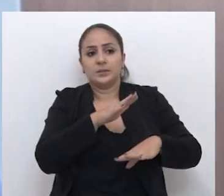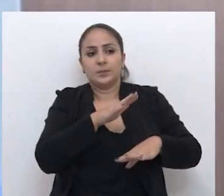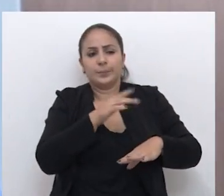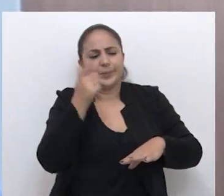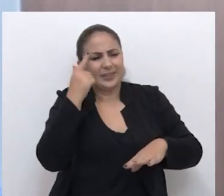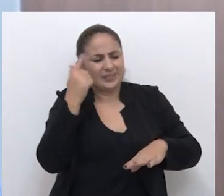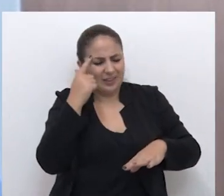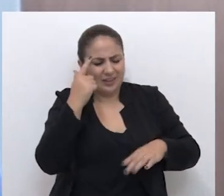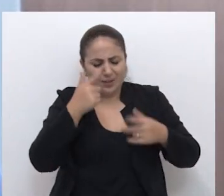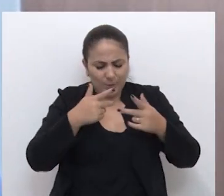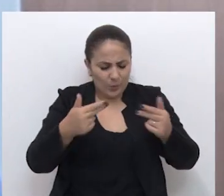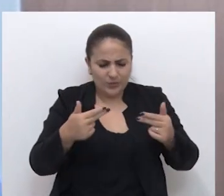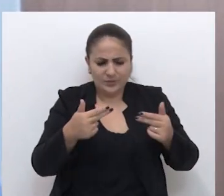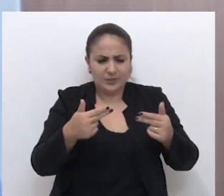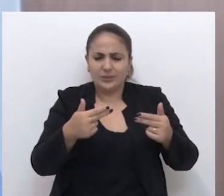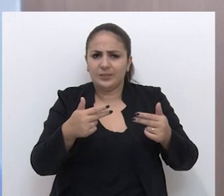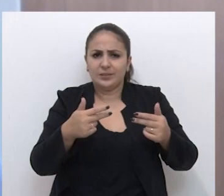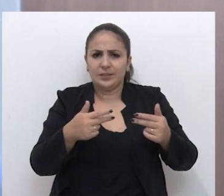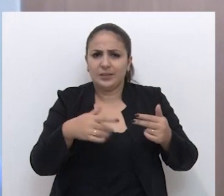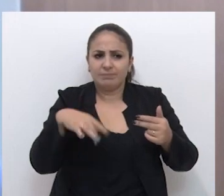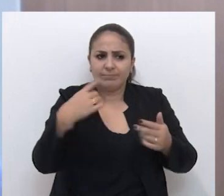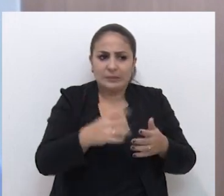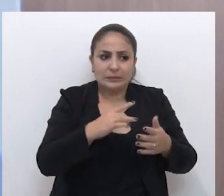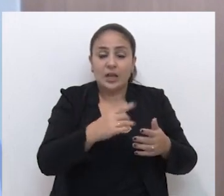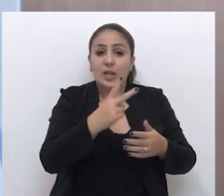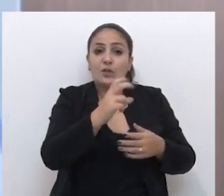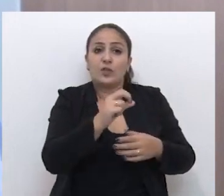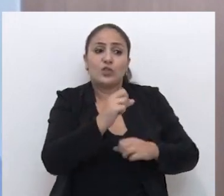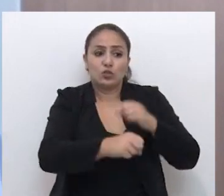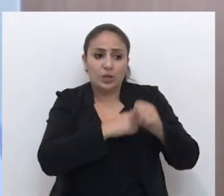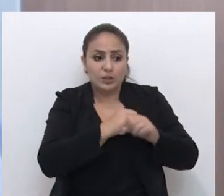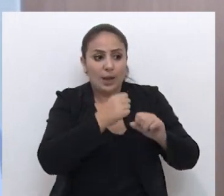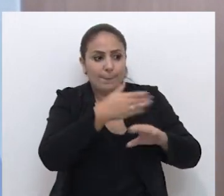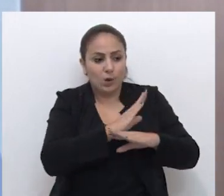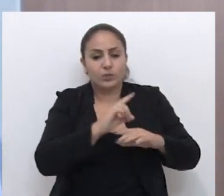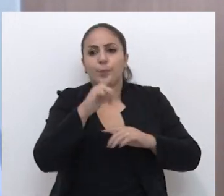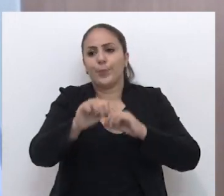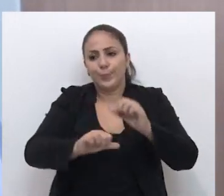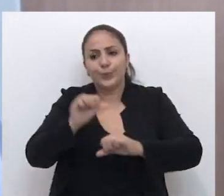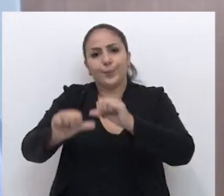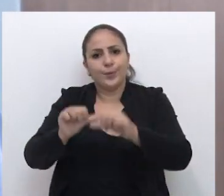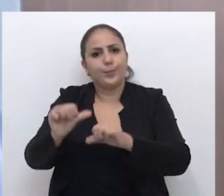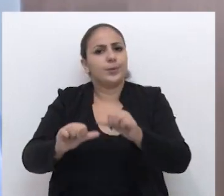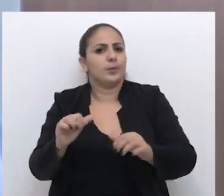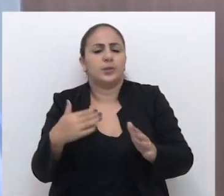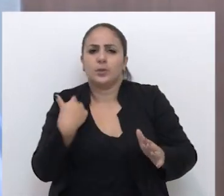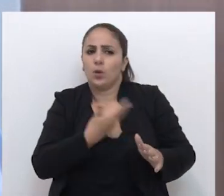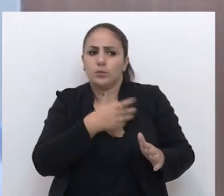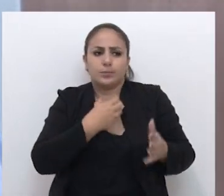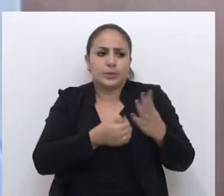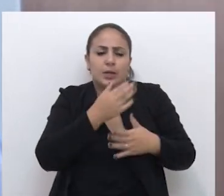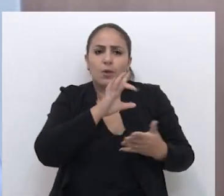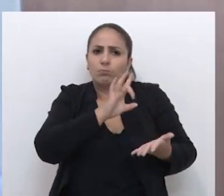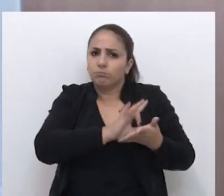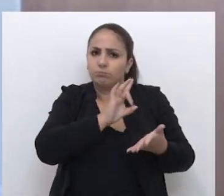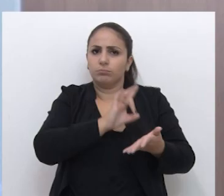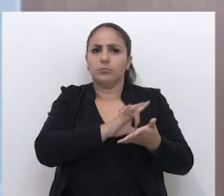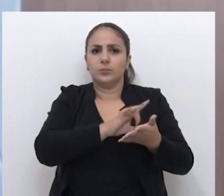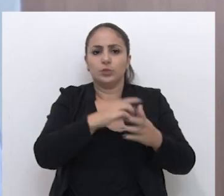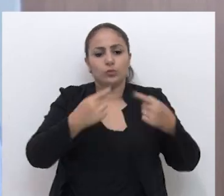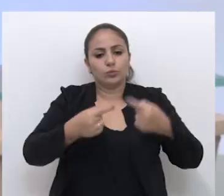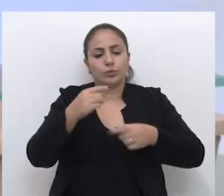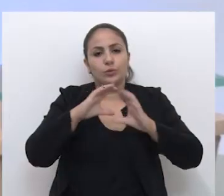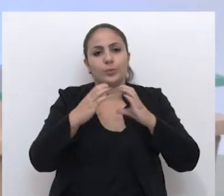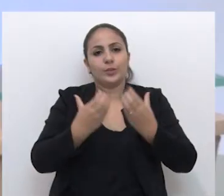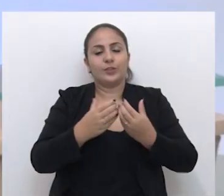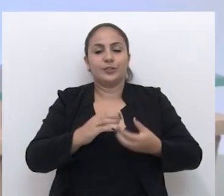coxa de retalho. A gente aprova para os próximos 20 anos e fica toda vez fazendo alterações e mudanças. Então, nós queremos, em definitivo, fazer essa discussão